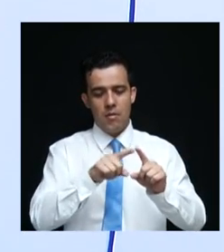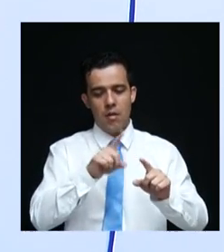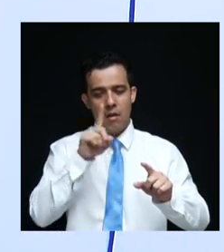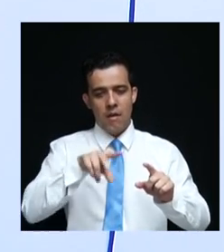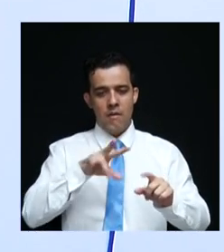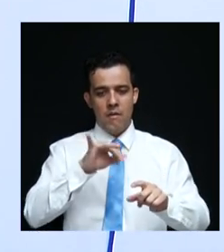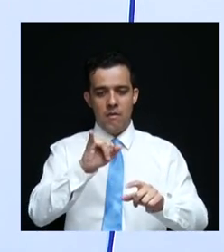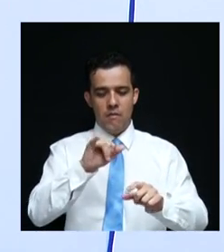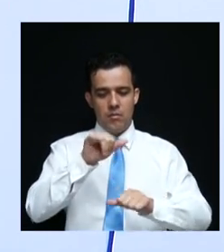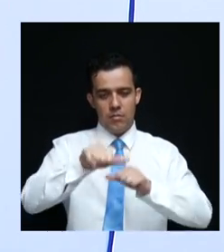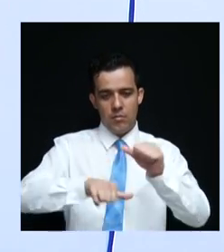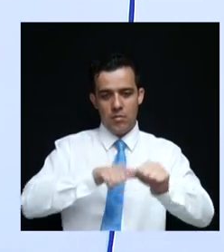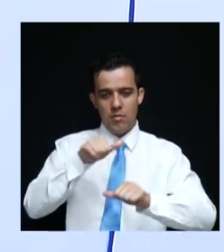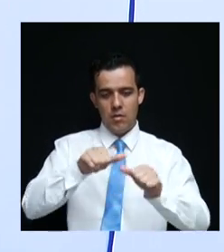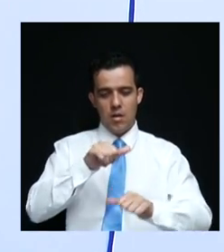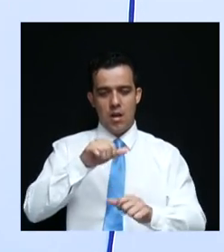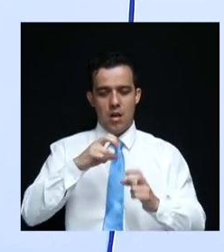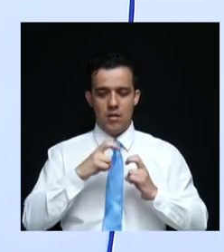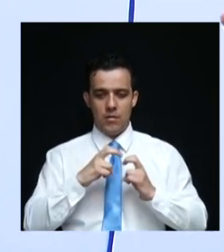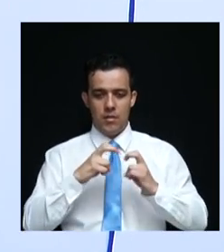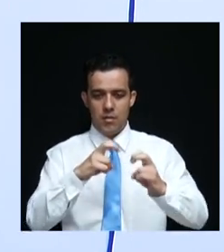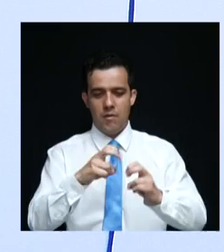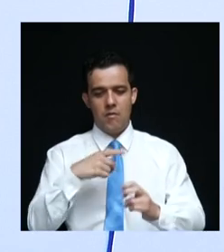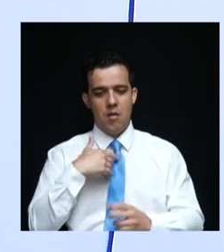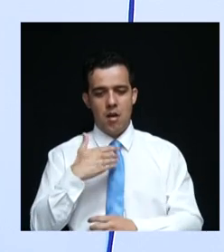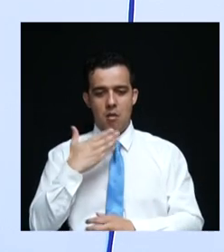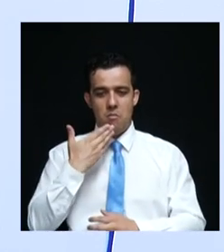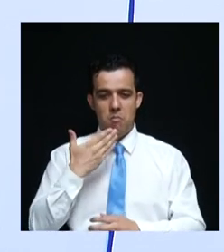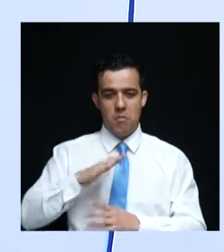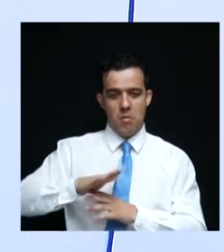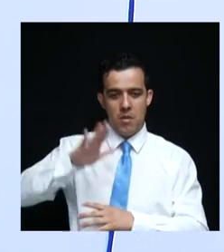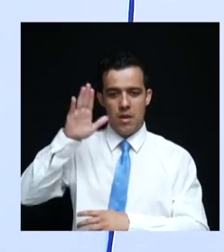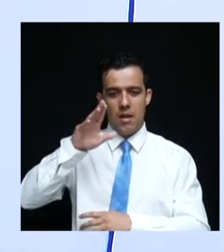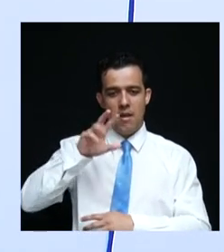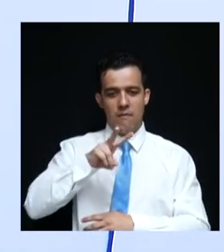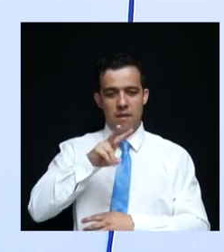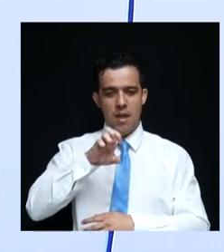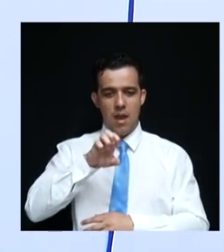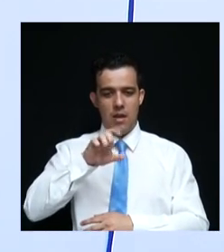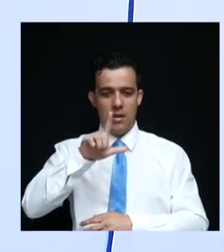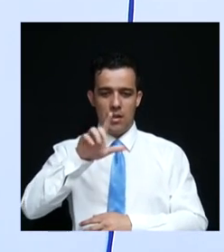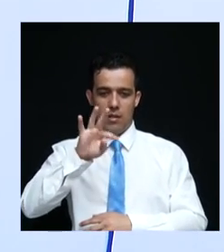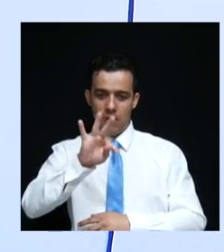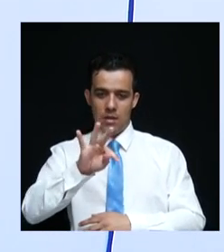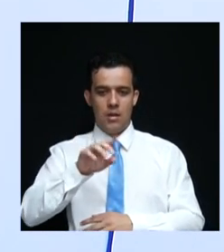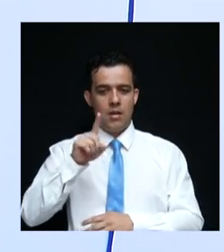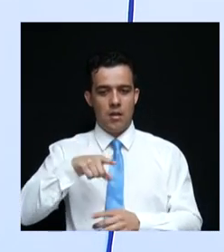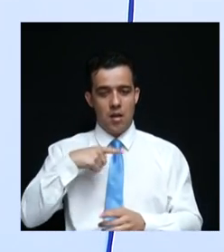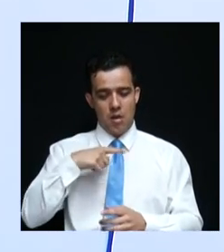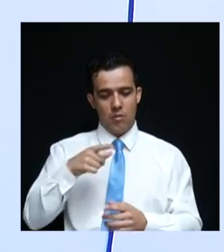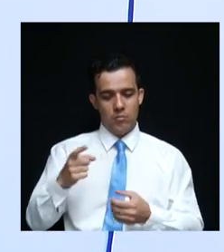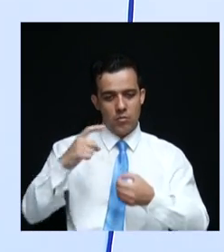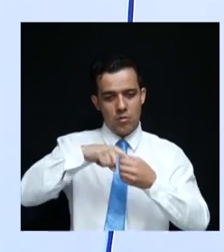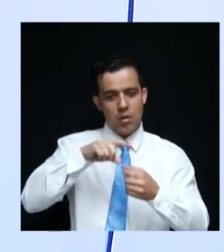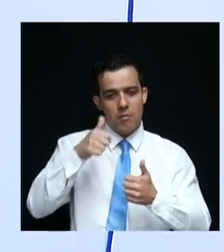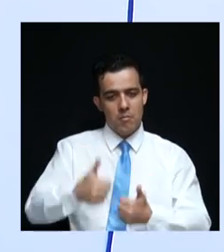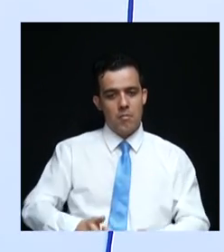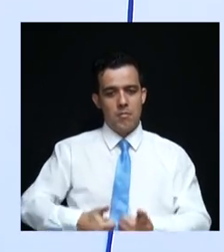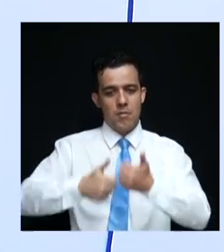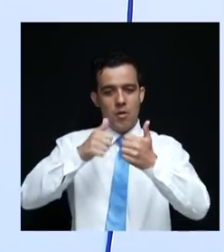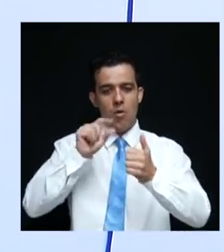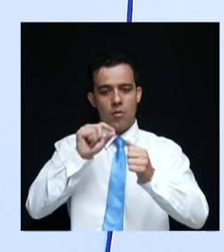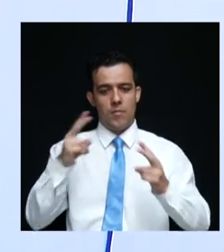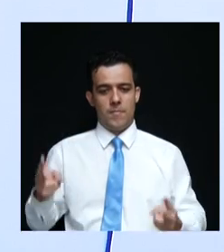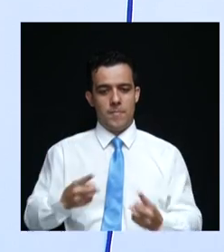eixo a Eixos Anhanguera. Não vamos prometer VLT como foi prometido nas últimas eleições, mas vamos buscar uma revitalização para que possa